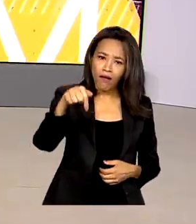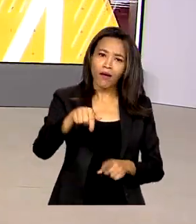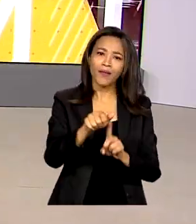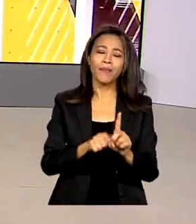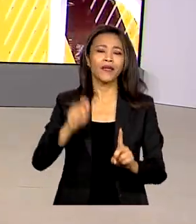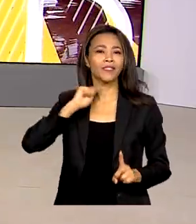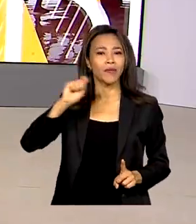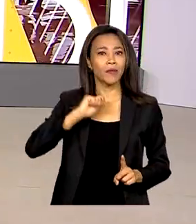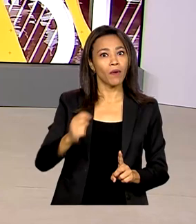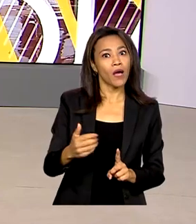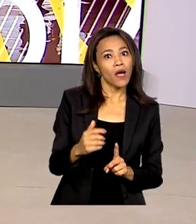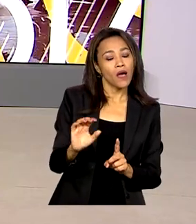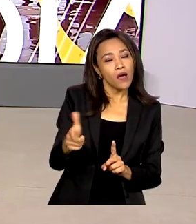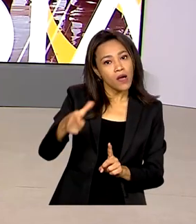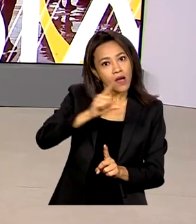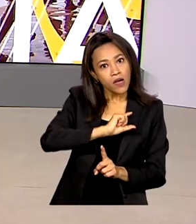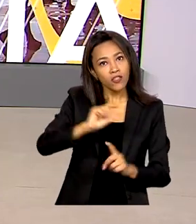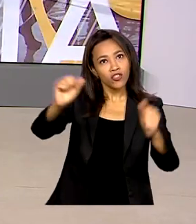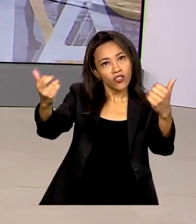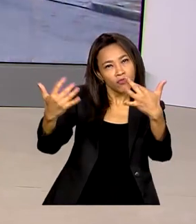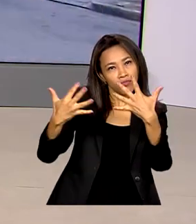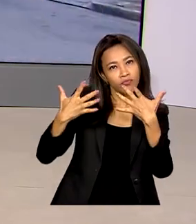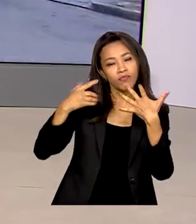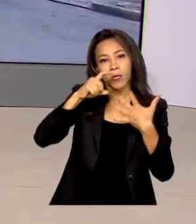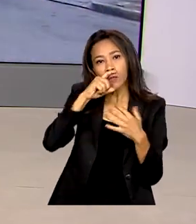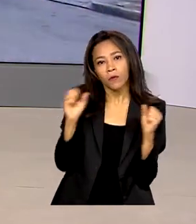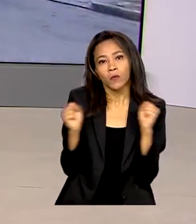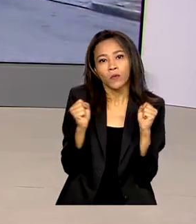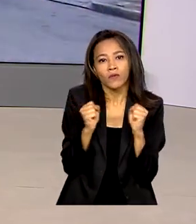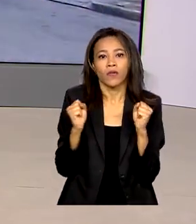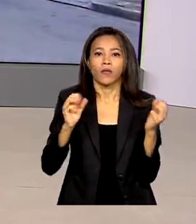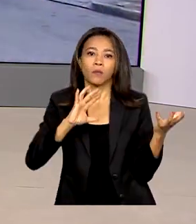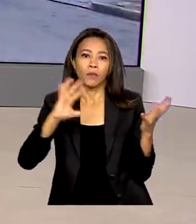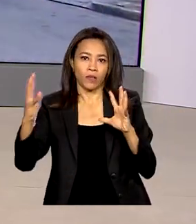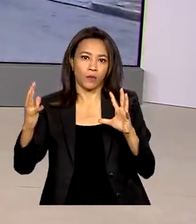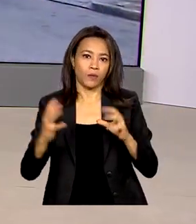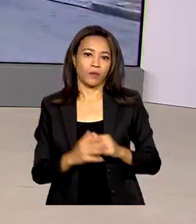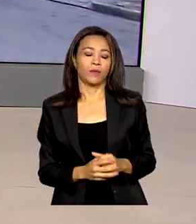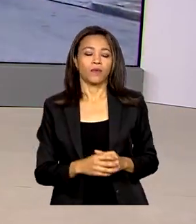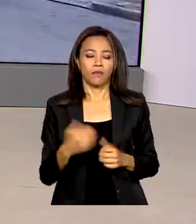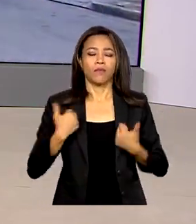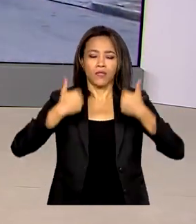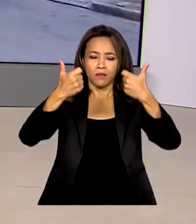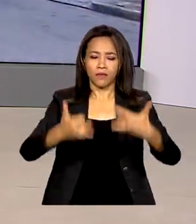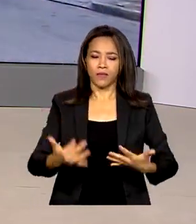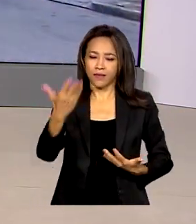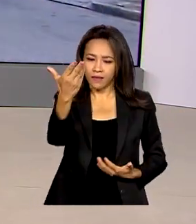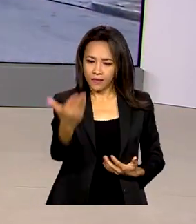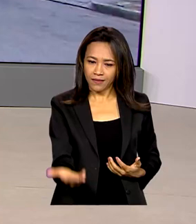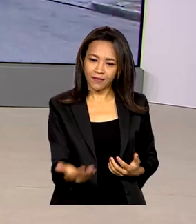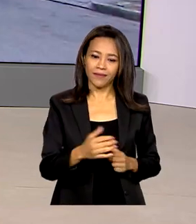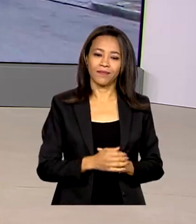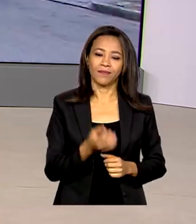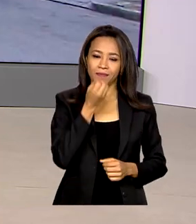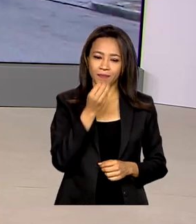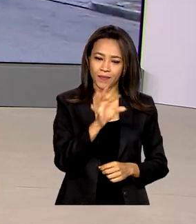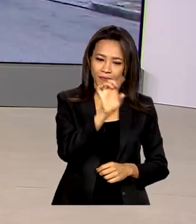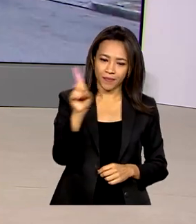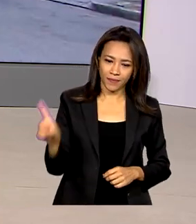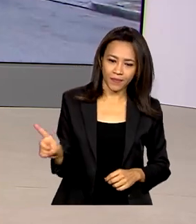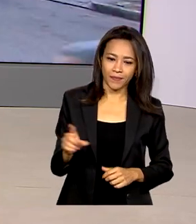da chegada do inverno. Vamos ao Rio de Janeiro. A repórter Alessandra Lago tem outras informações para a gente. Bom dia, Alessandra.